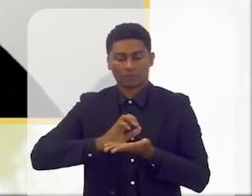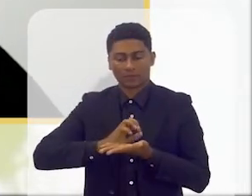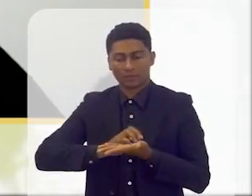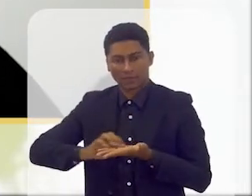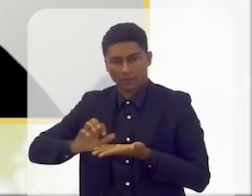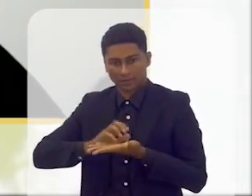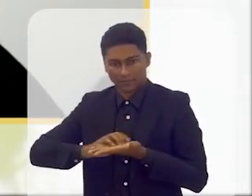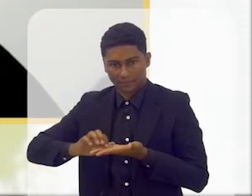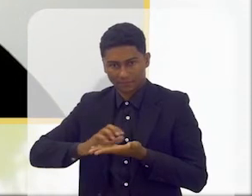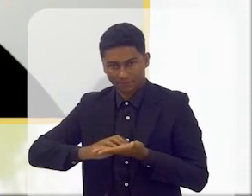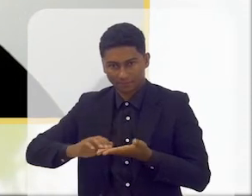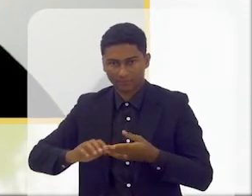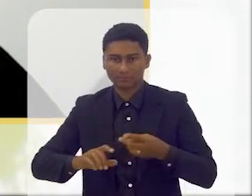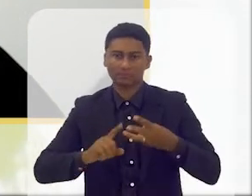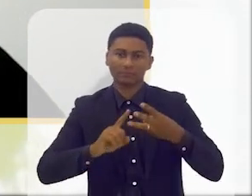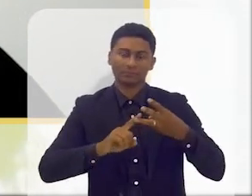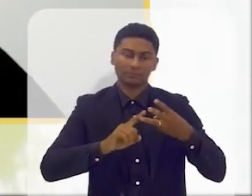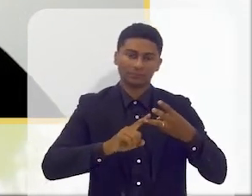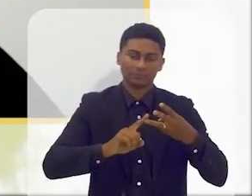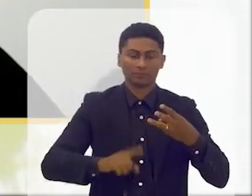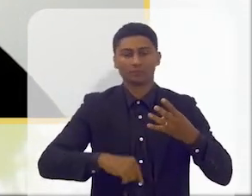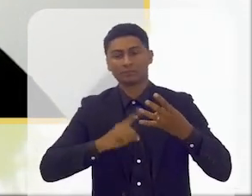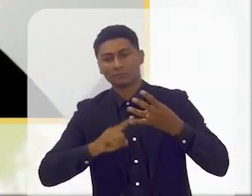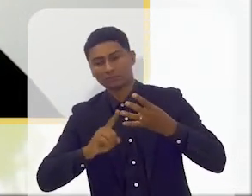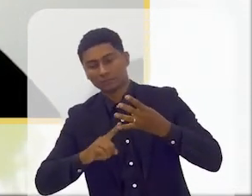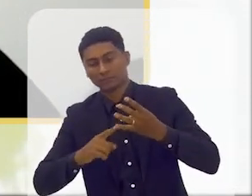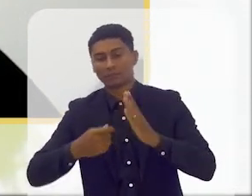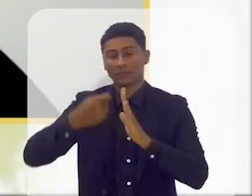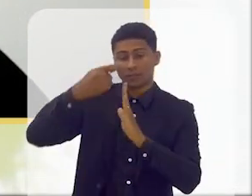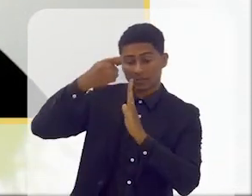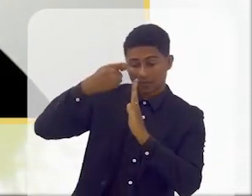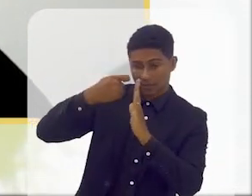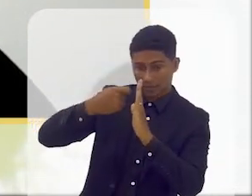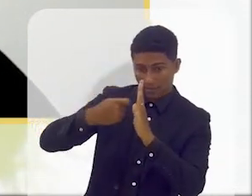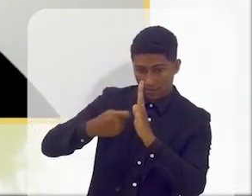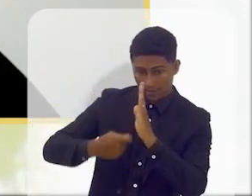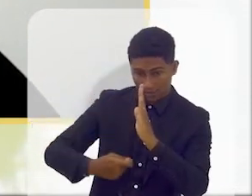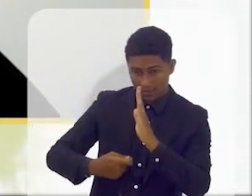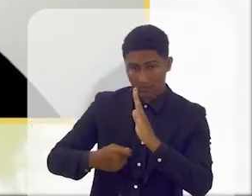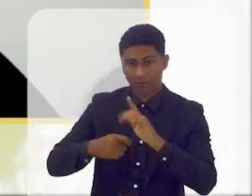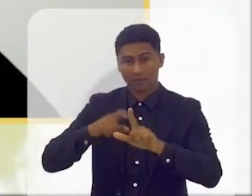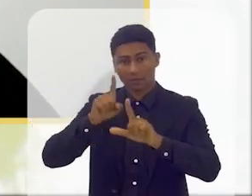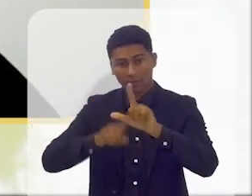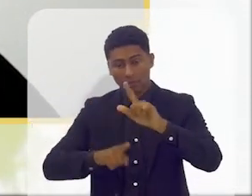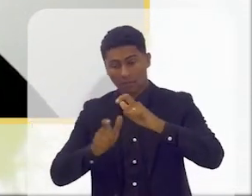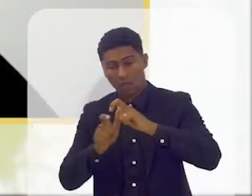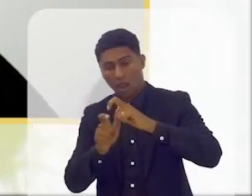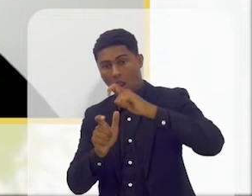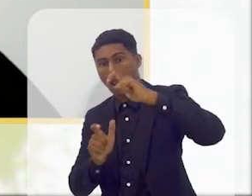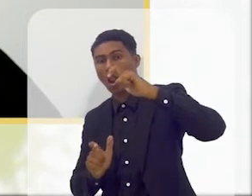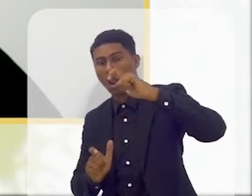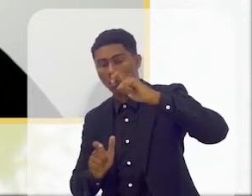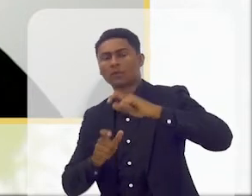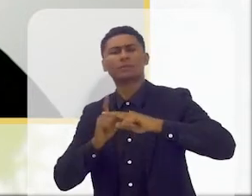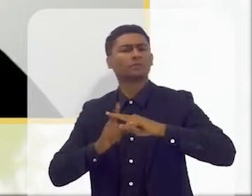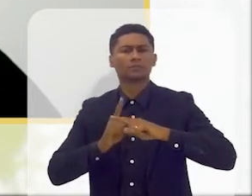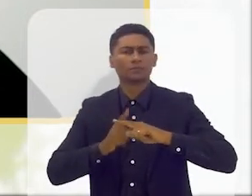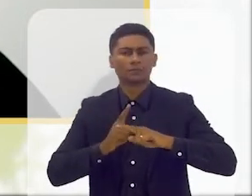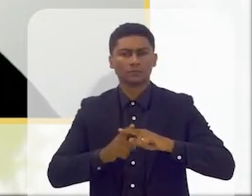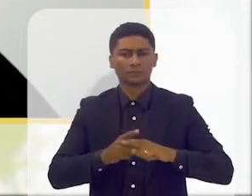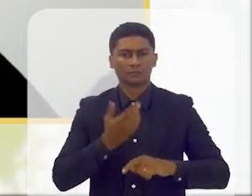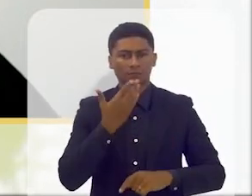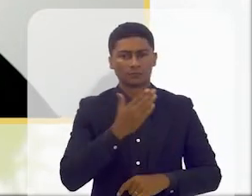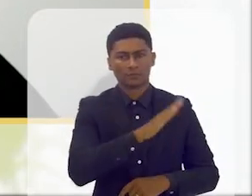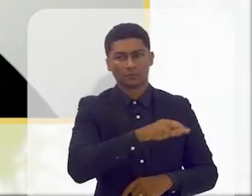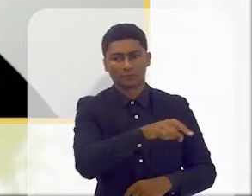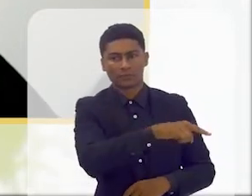Depois, esse livro ter um texto mais ampliado. Porquê mais ampliado? Porque há crianças, há jovens,